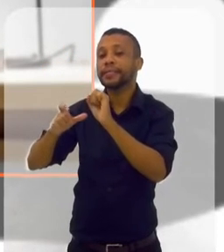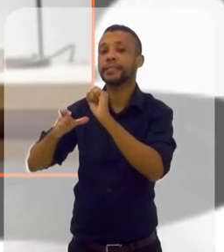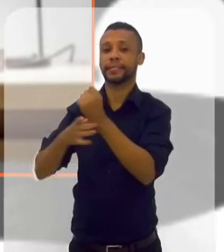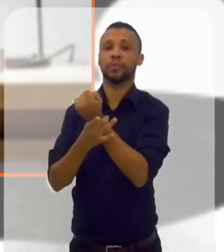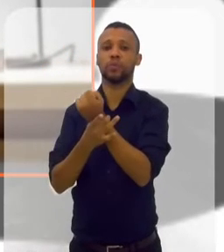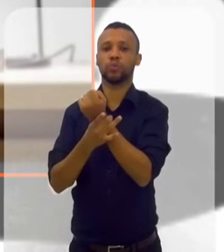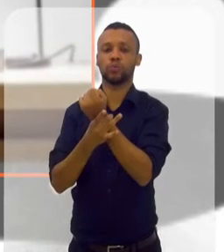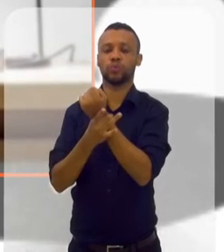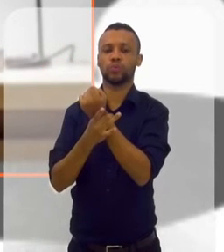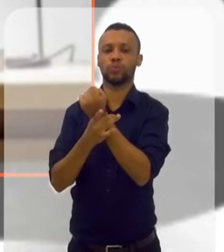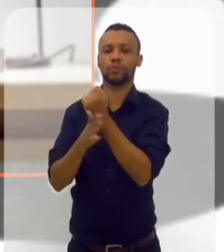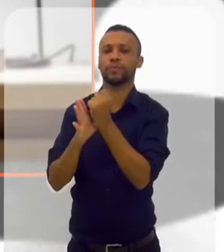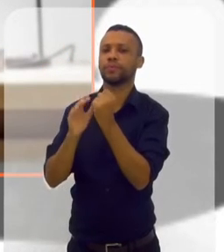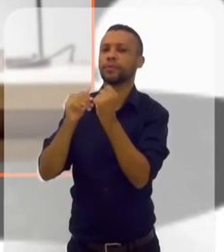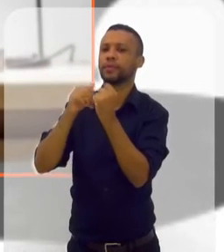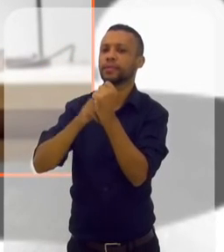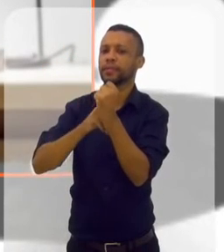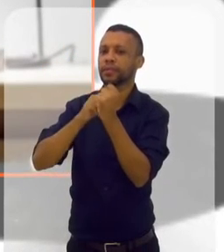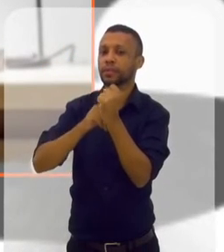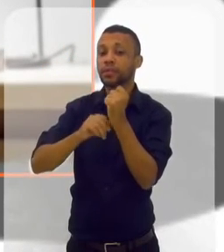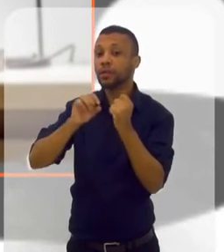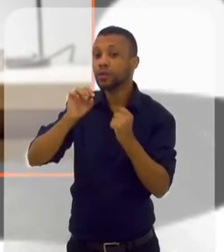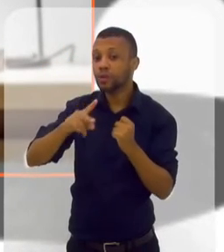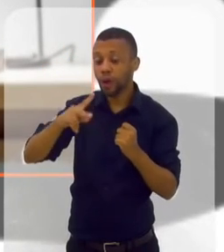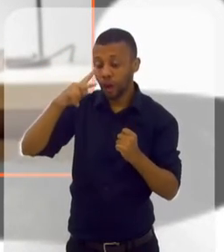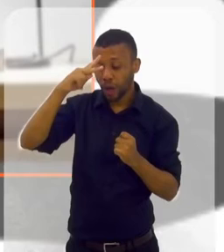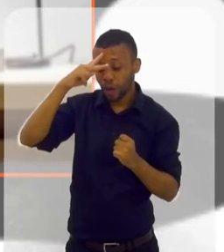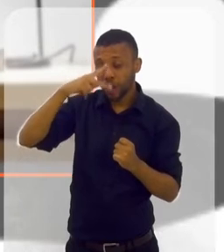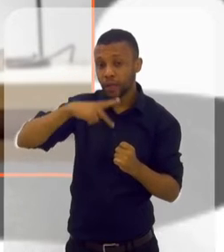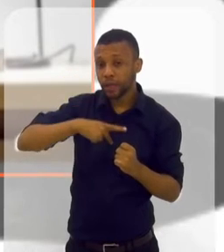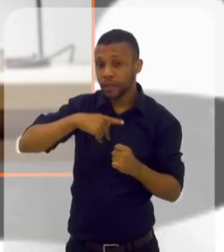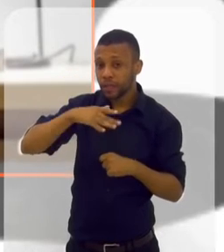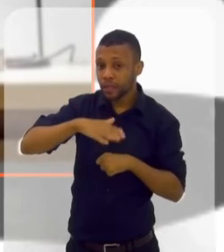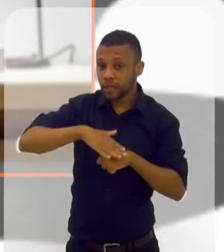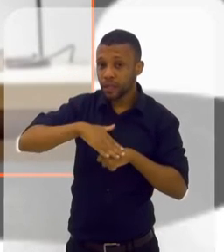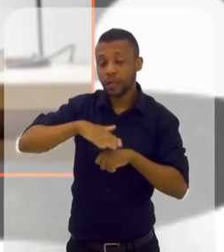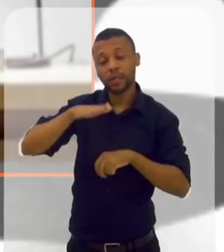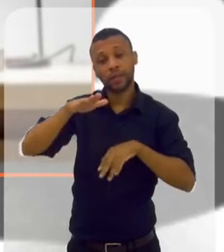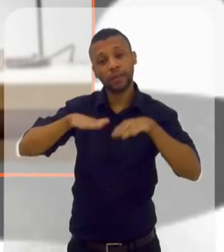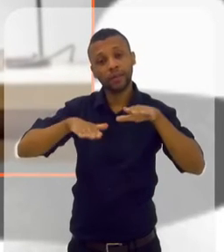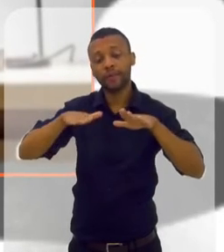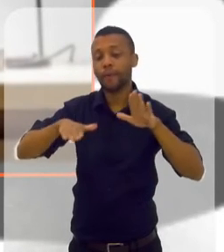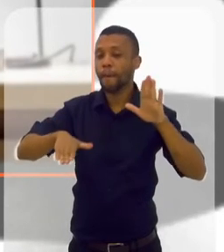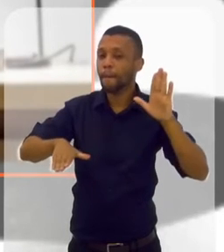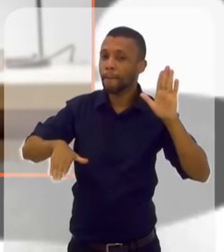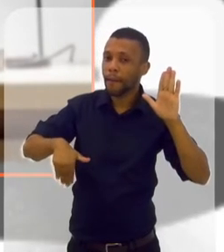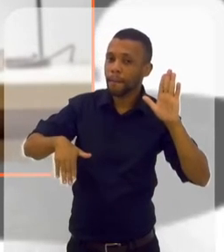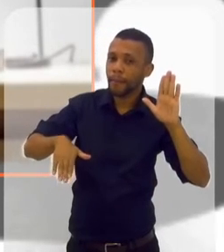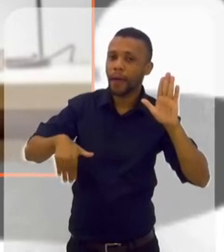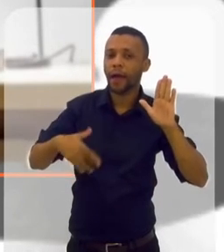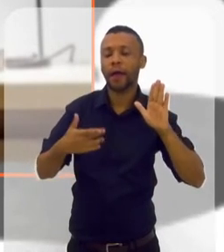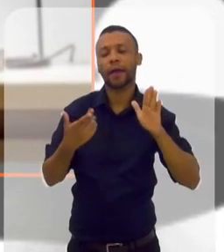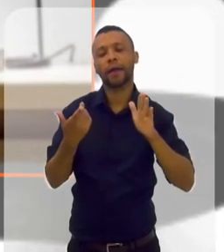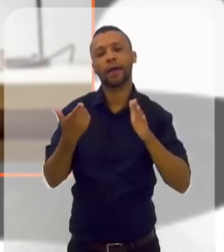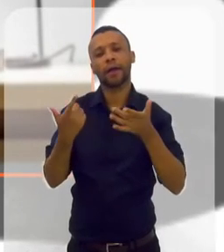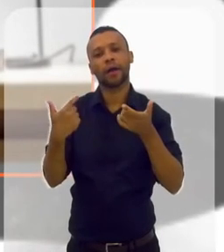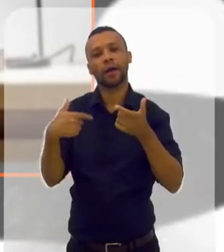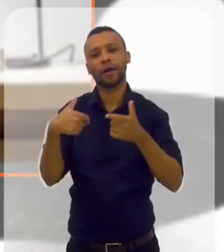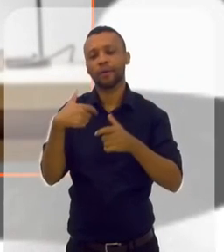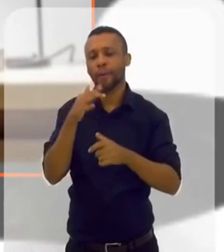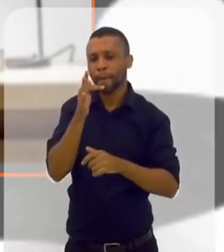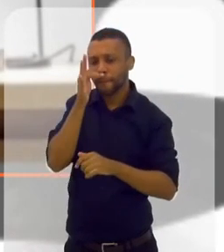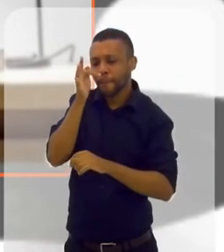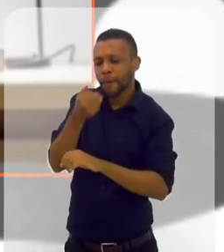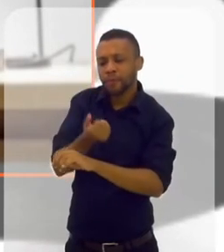Um lugar secreto. Um lugar que é só seu. Talvez uma praia, talvez um campo. Aonde